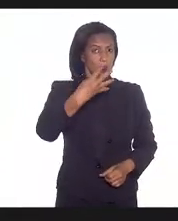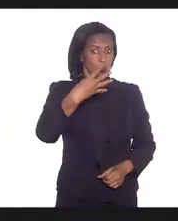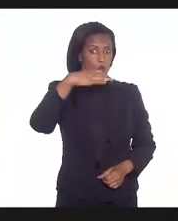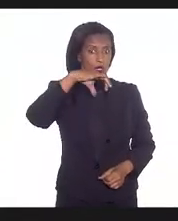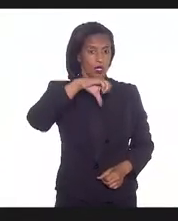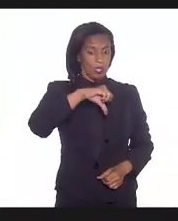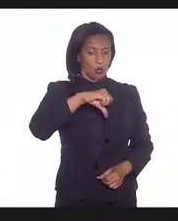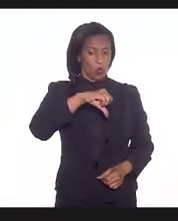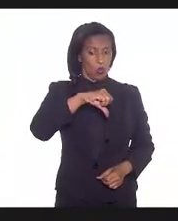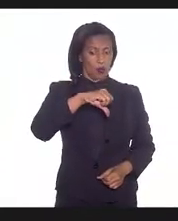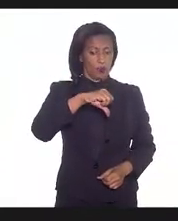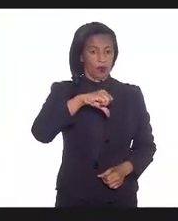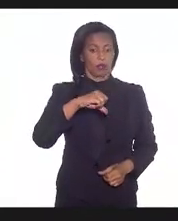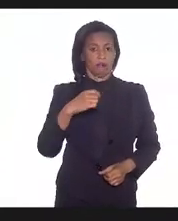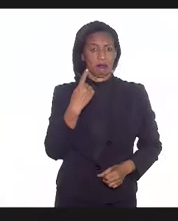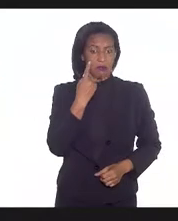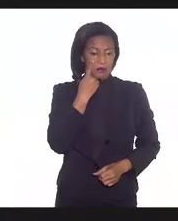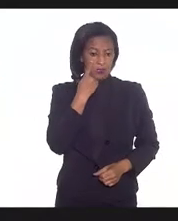né, e a gente vê aqui,